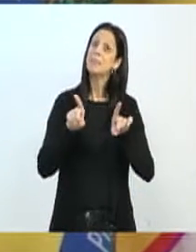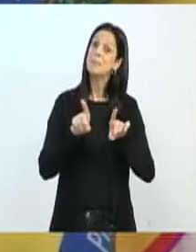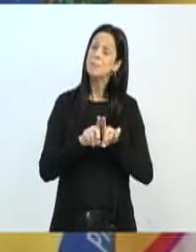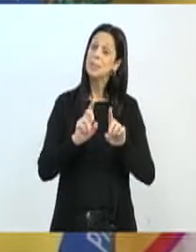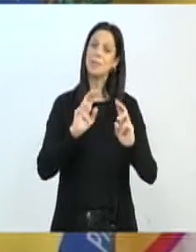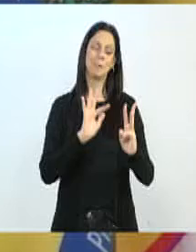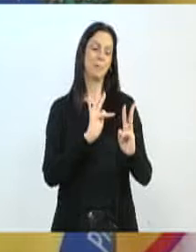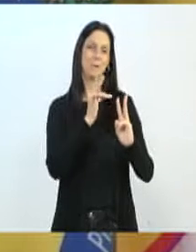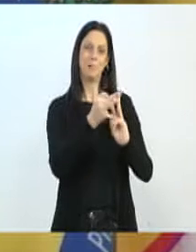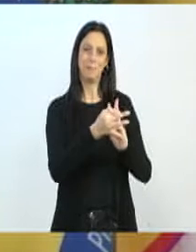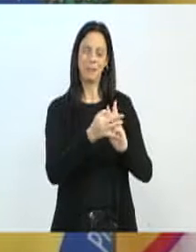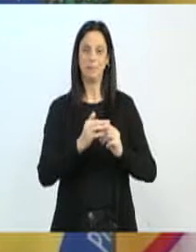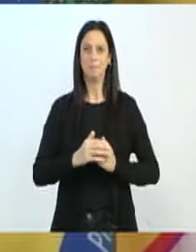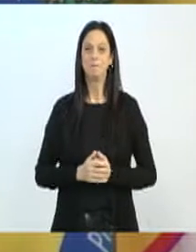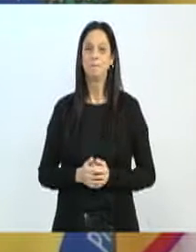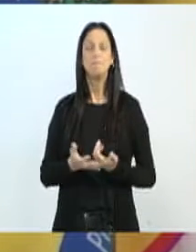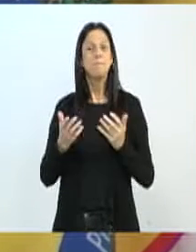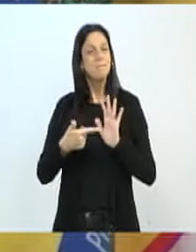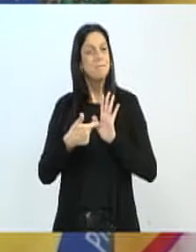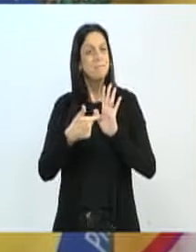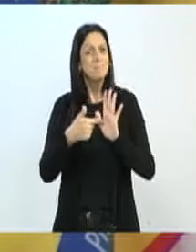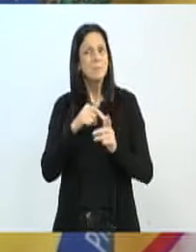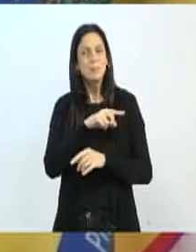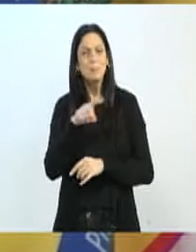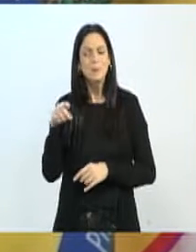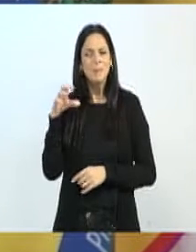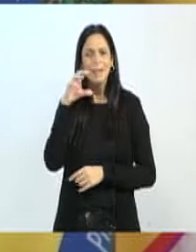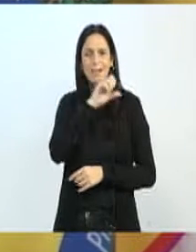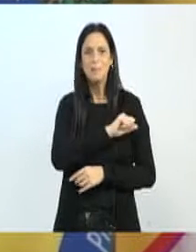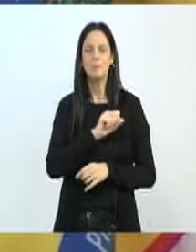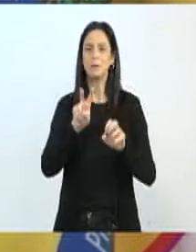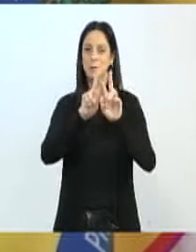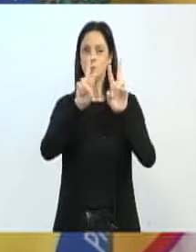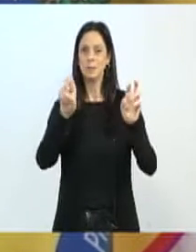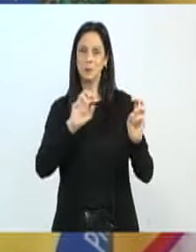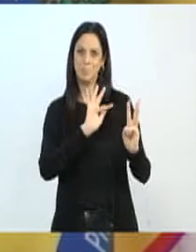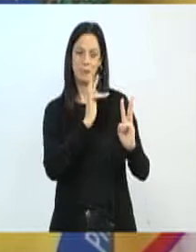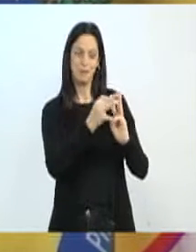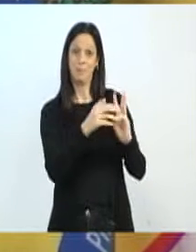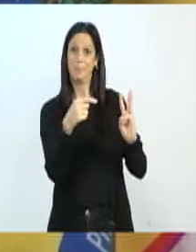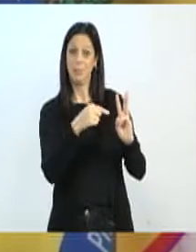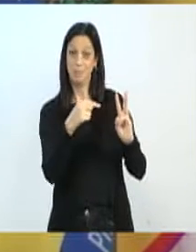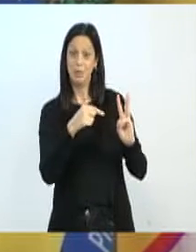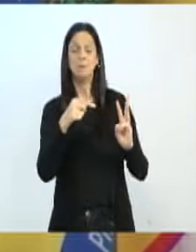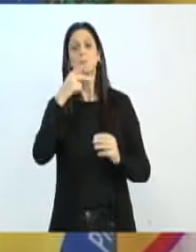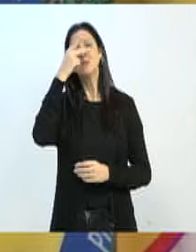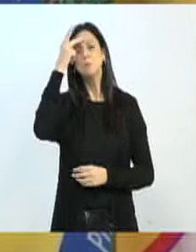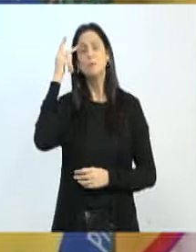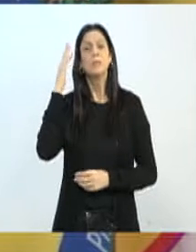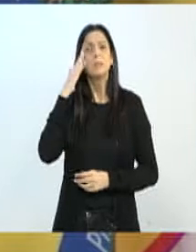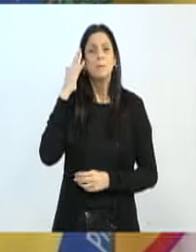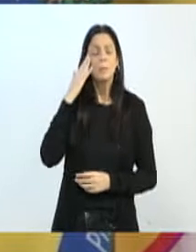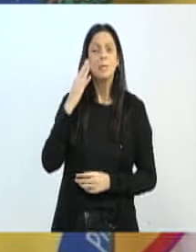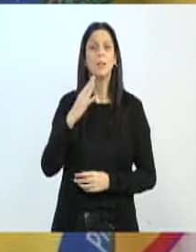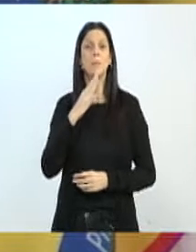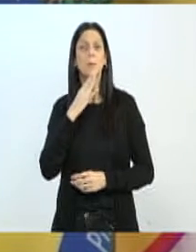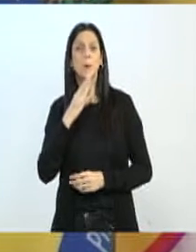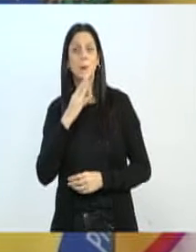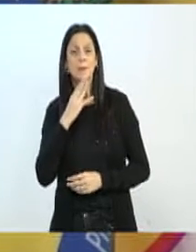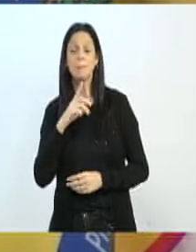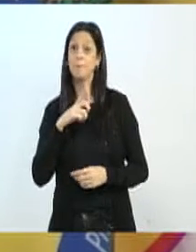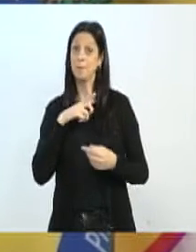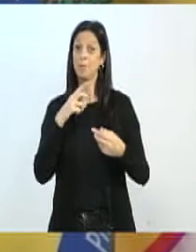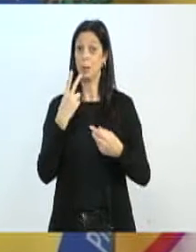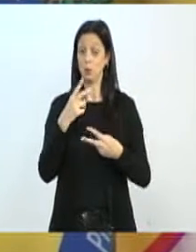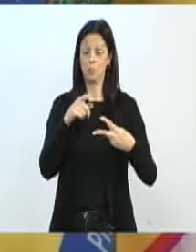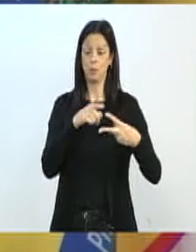vejo assim que eu gostaria de fazer uma apresentação um pouco rápida sobre a ProFamília, até para as pessoas saberem. Houve dois temas já